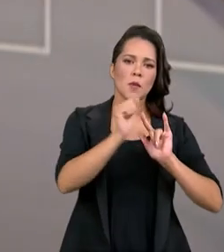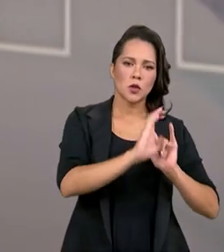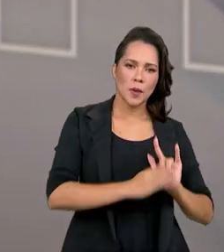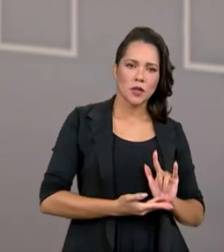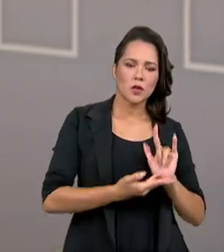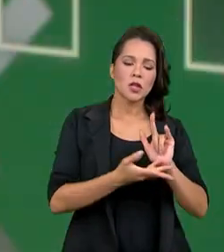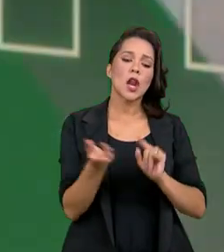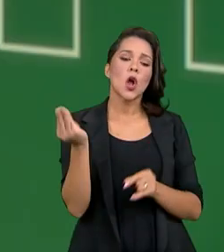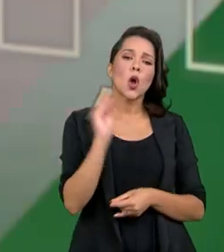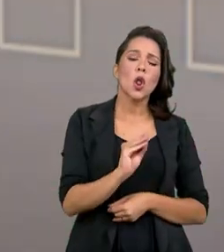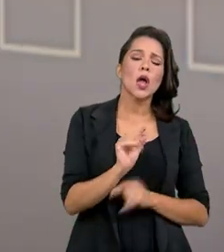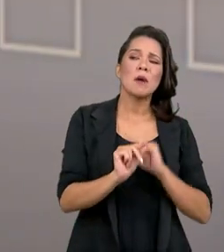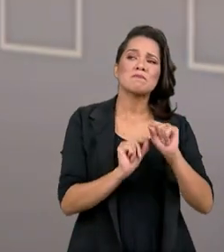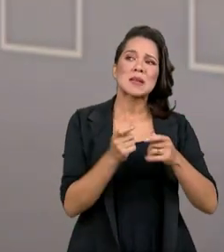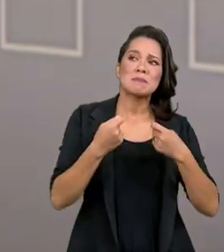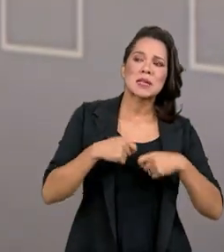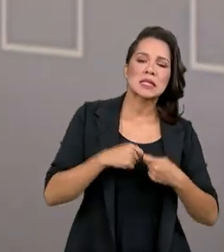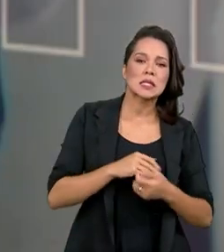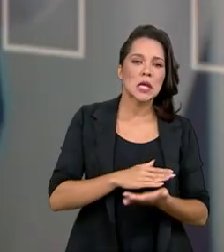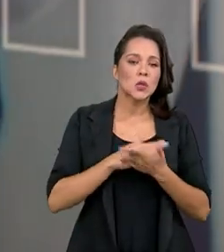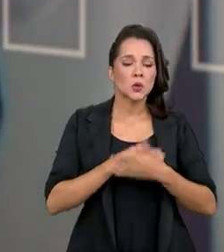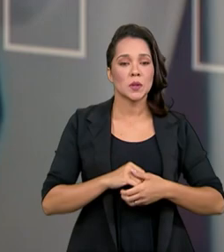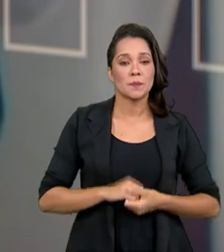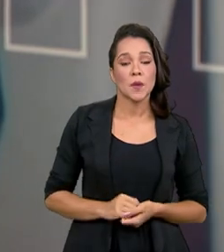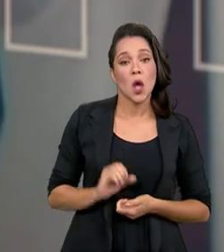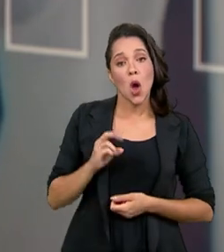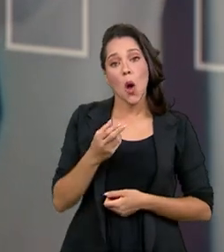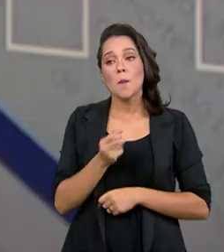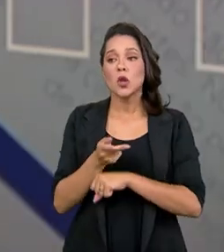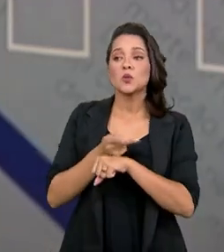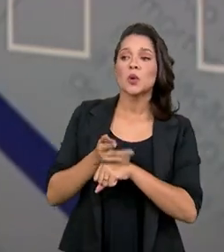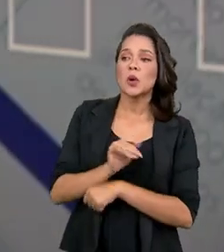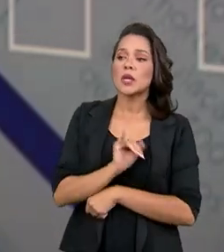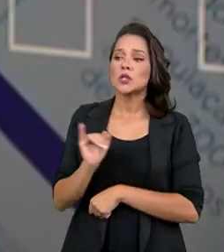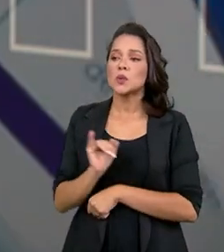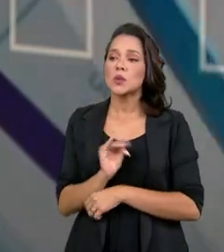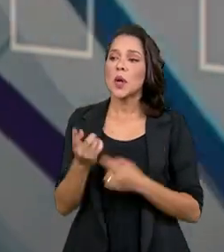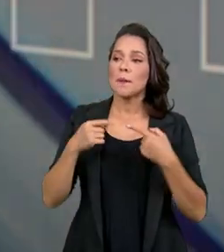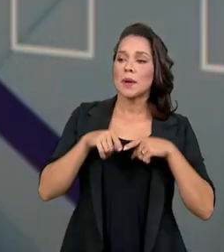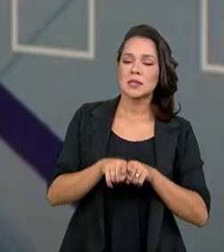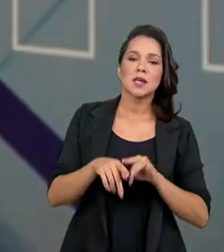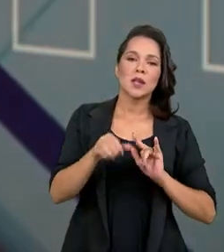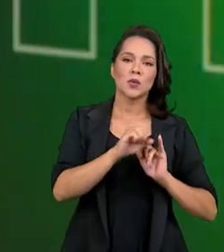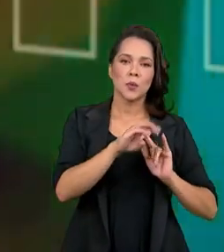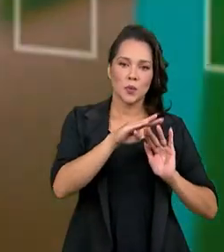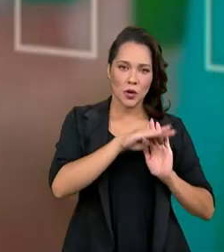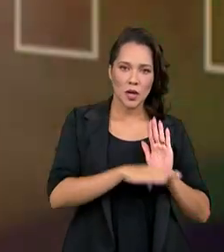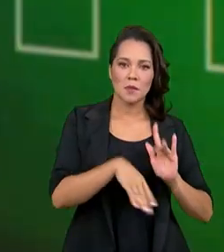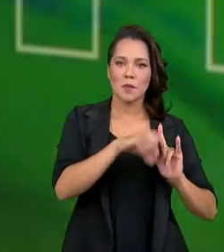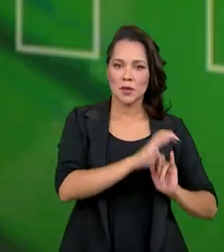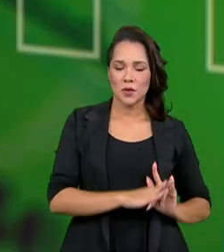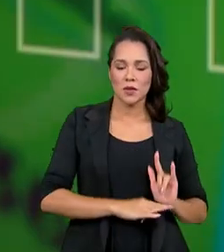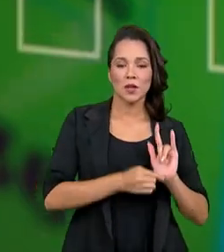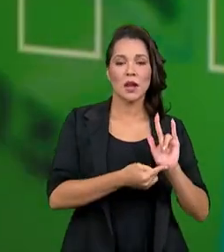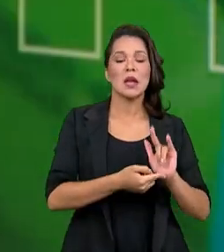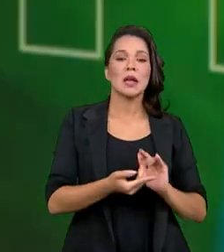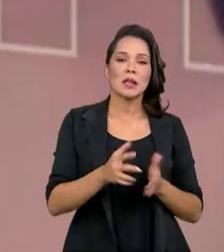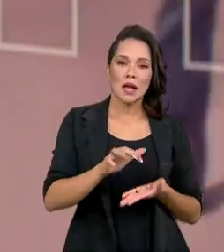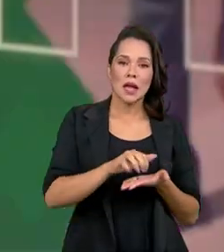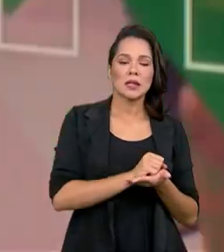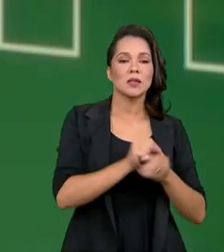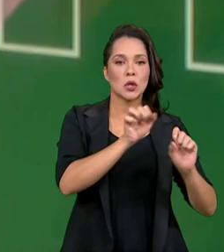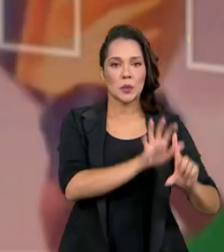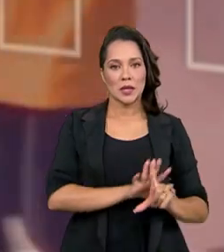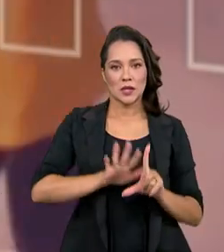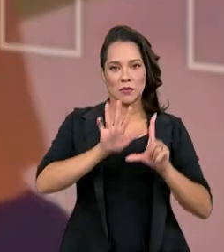colocar a sua demanda, ou ela pode buscar uma instituição que está trabalhando, que é parceira do programa, que está cadastrada e tem ação aberta na